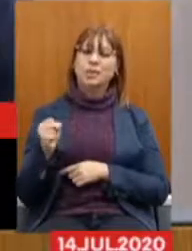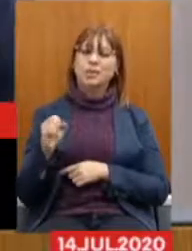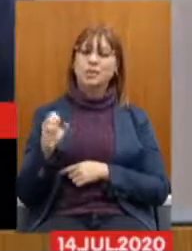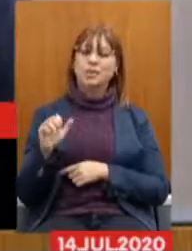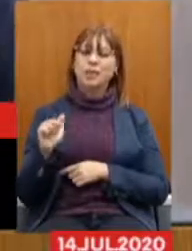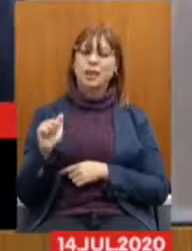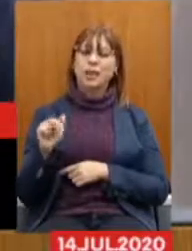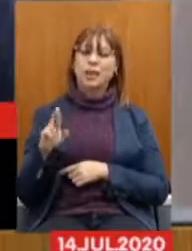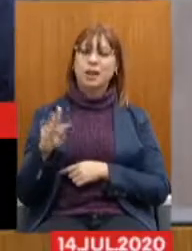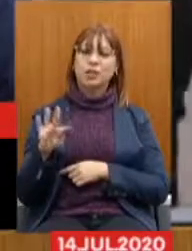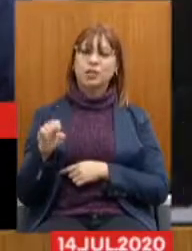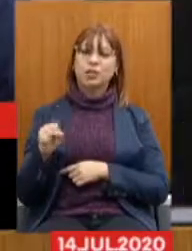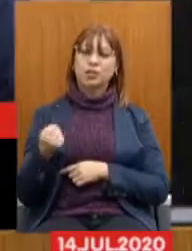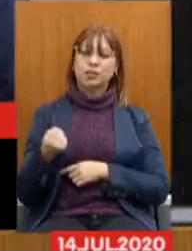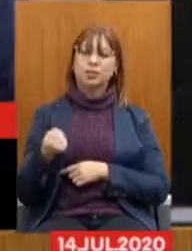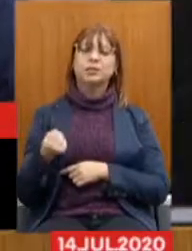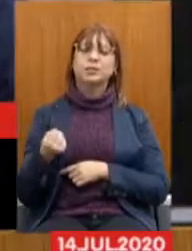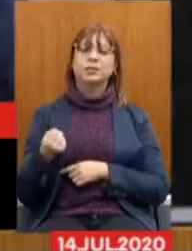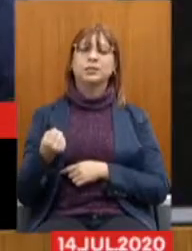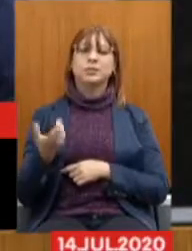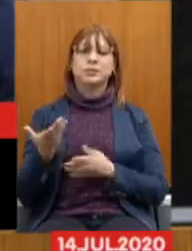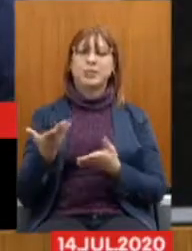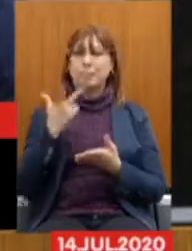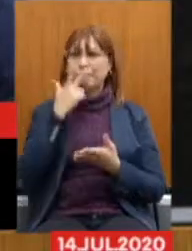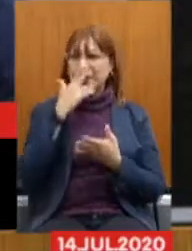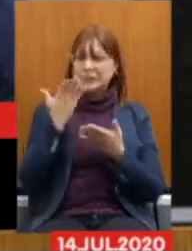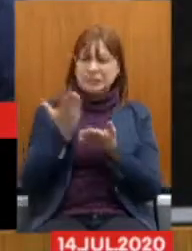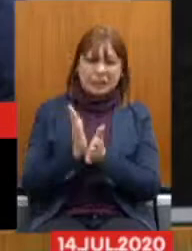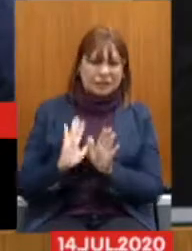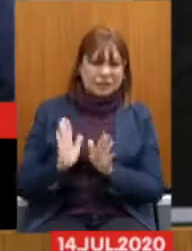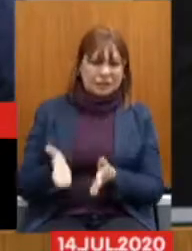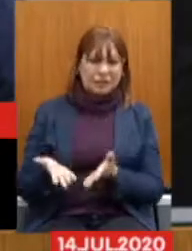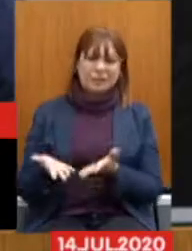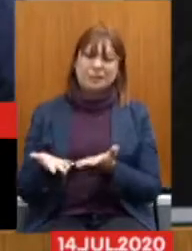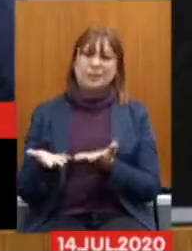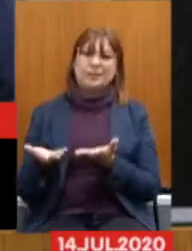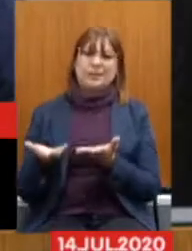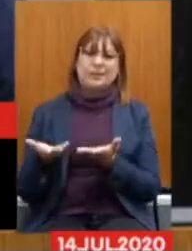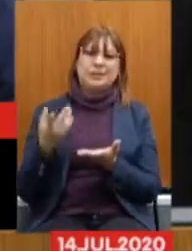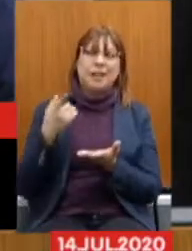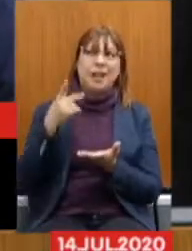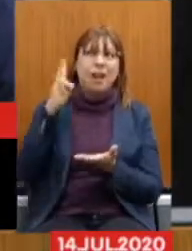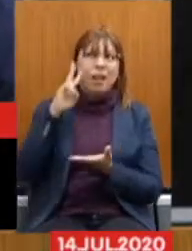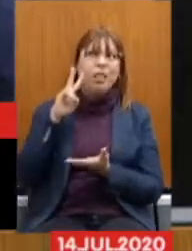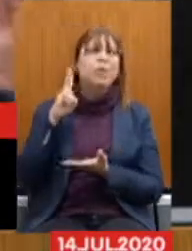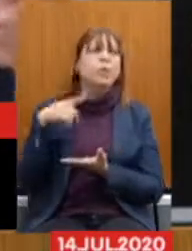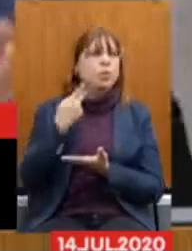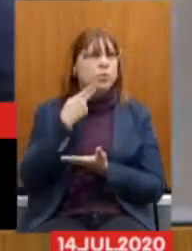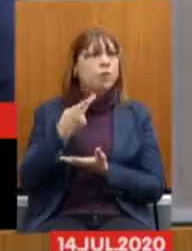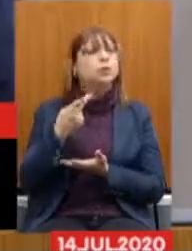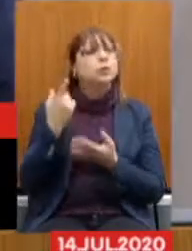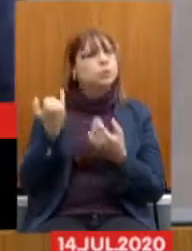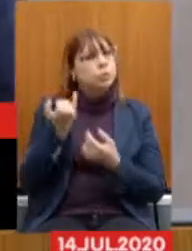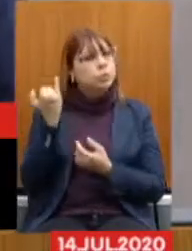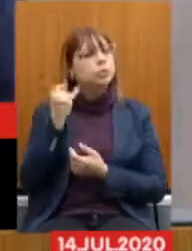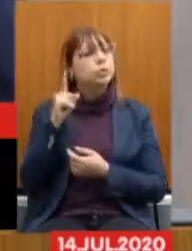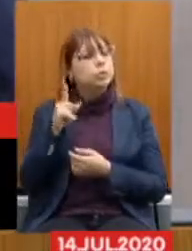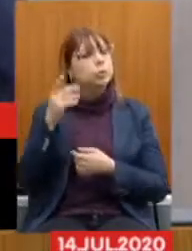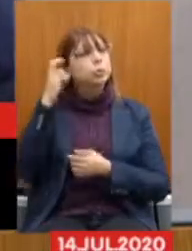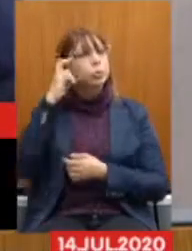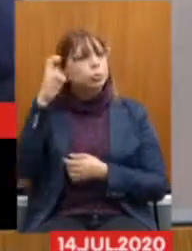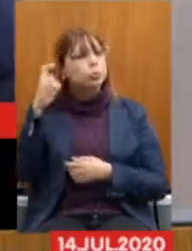sucateada, a gente falava que ali e mostramos a importância da cultura e da orquestra naquela hora,